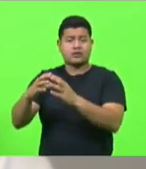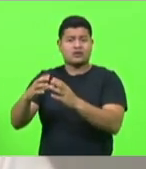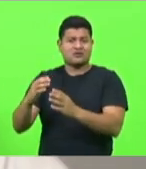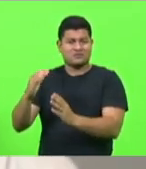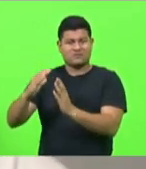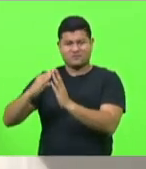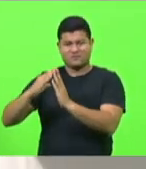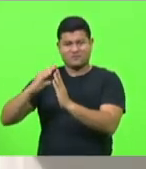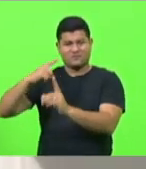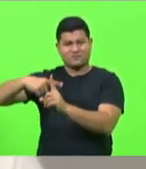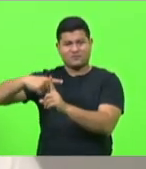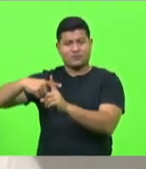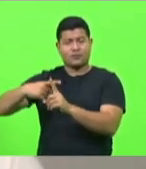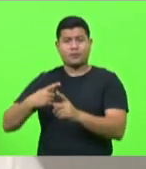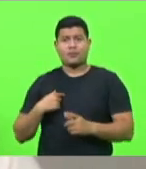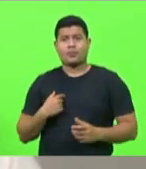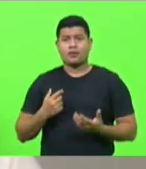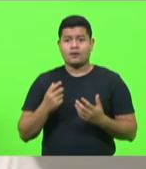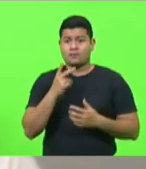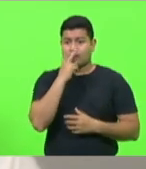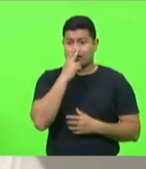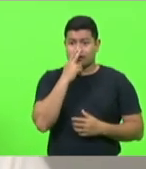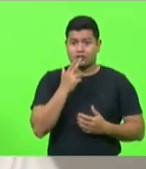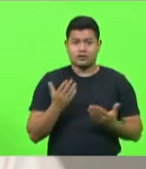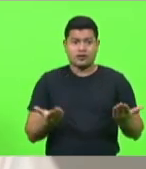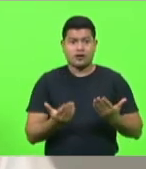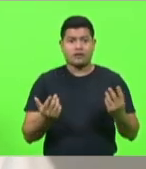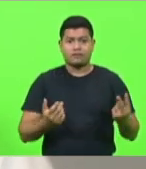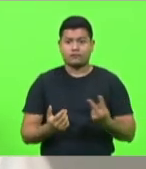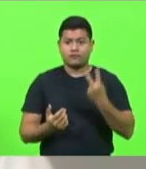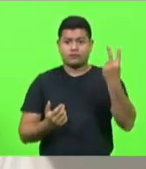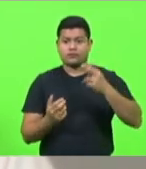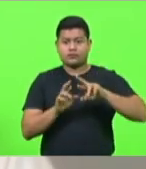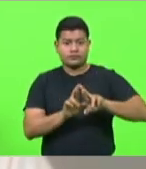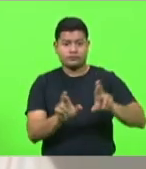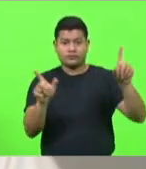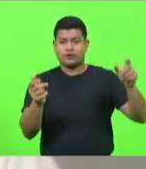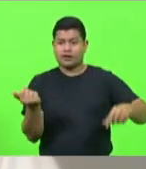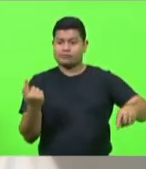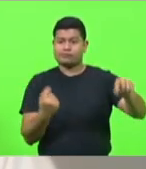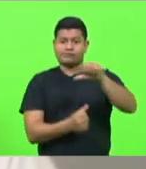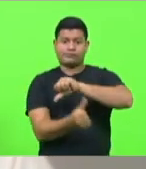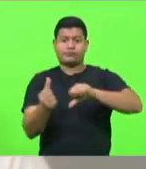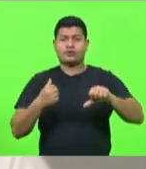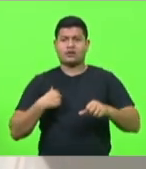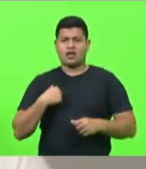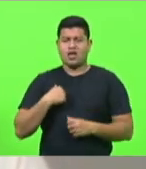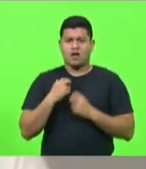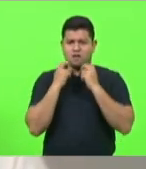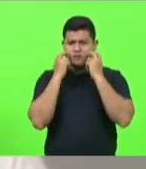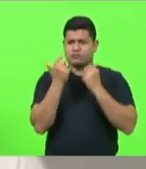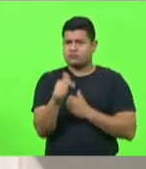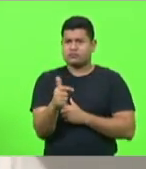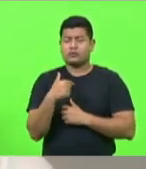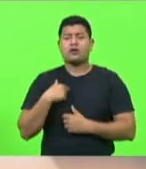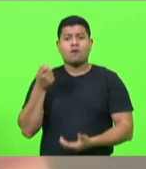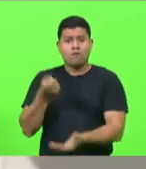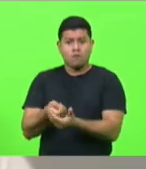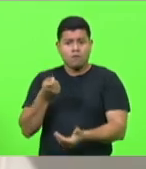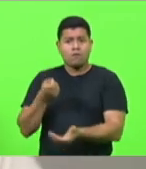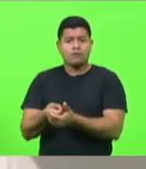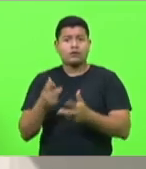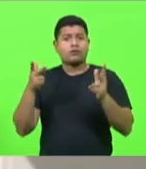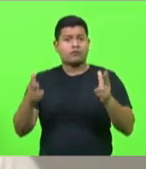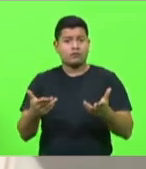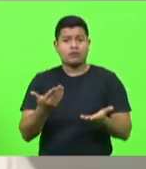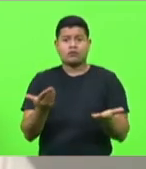estão tão invertidos que temos esse tipo de vergonha? Não. Eu não terei. E eu cobrarei o governo do Estado, como estou